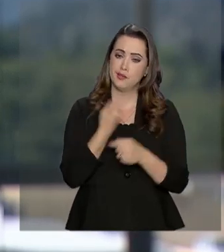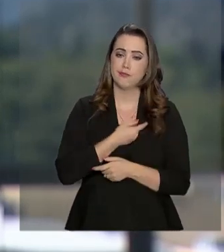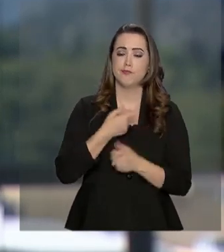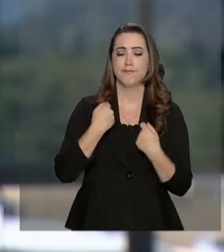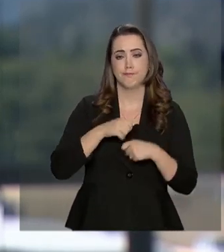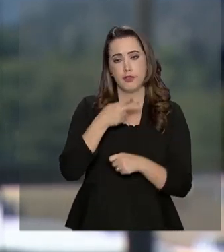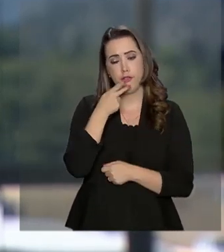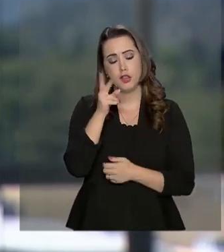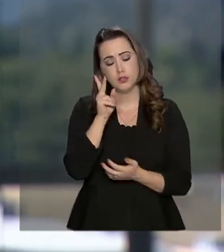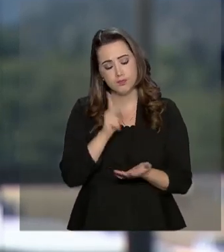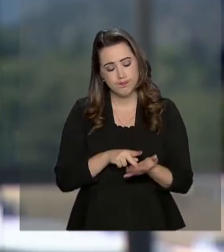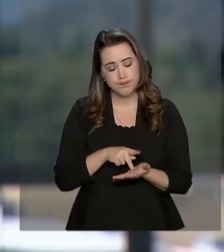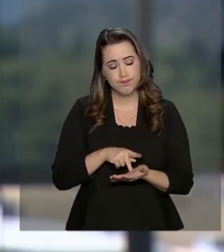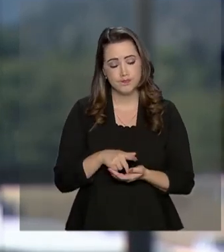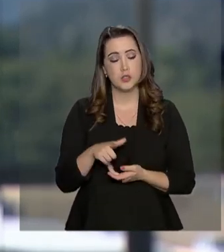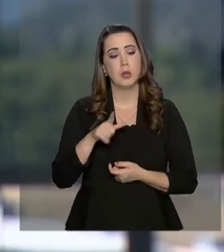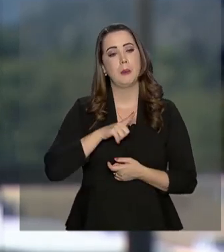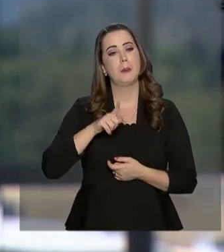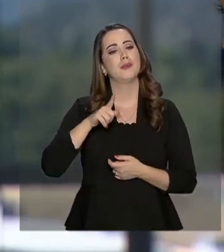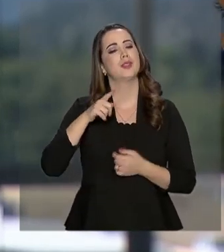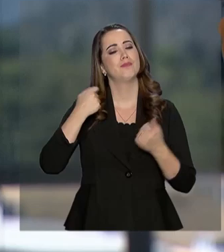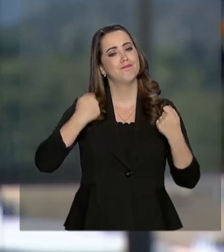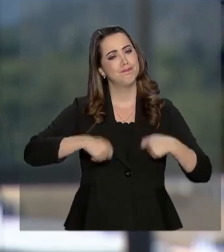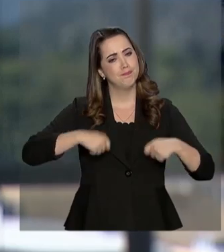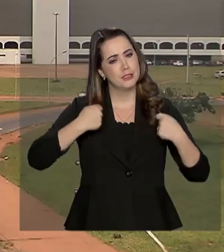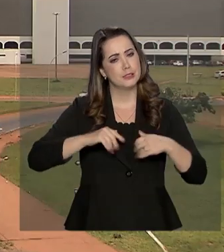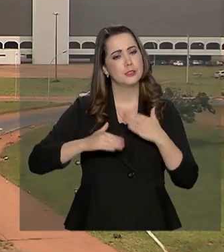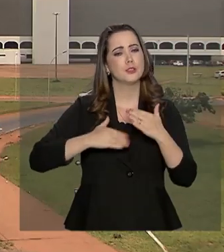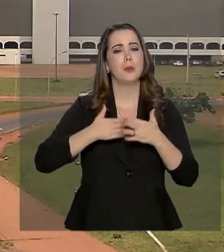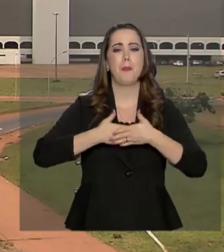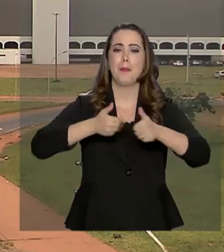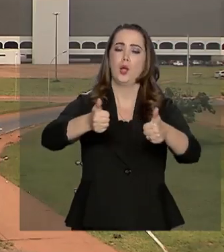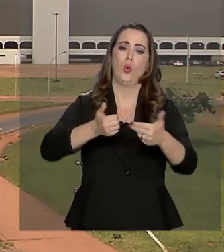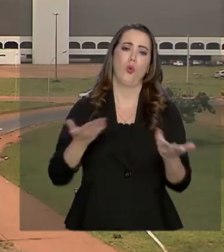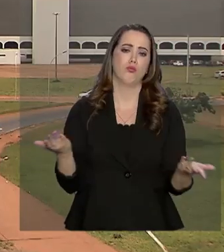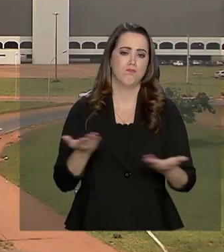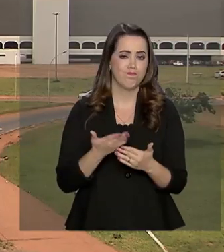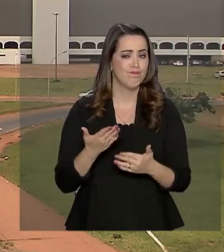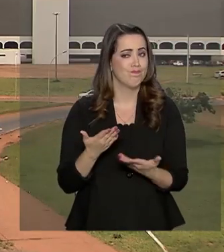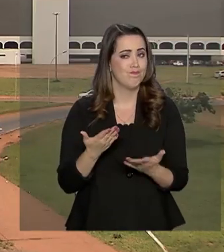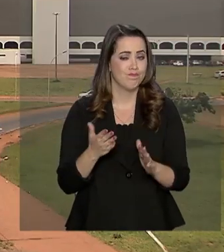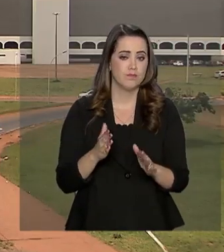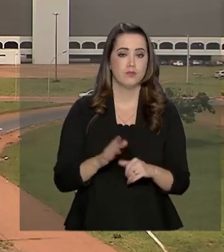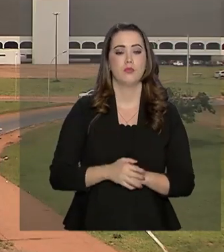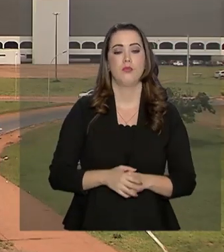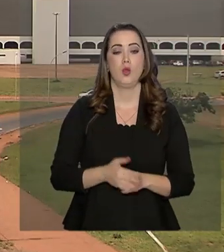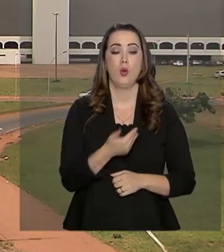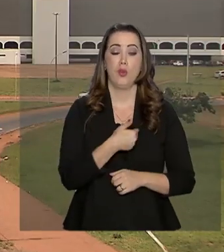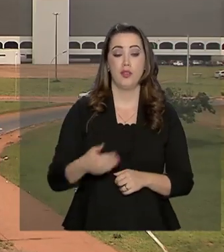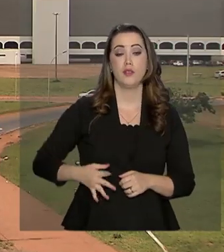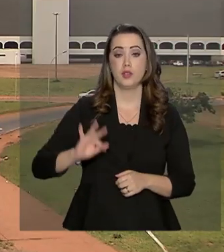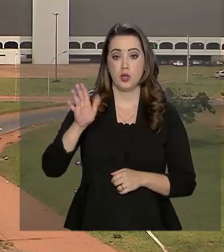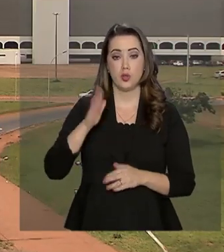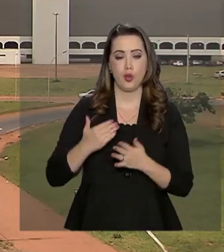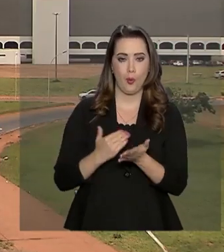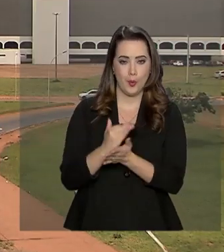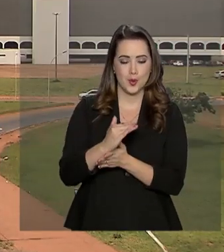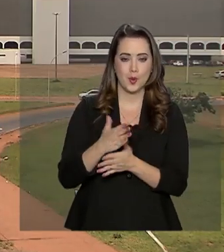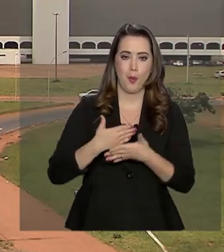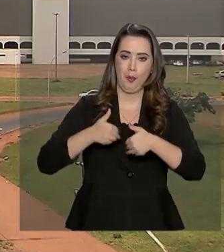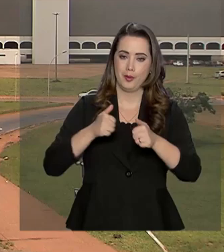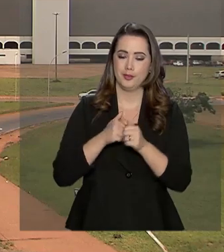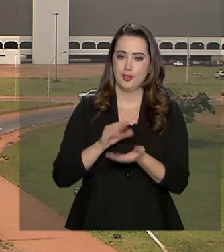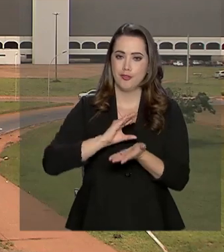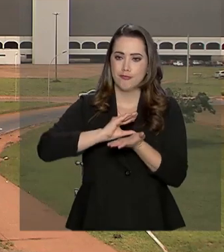que ser sincero e reconhecer que ainda há muito o que fazer. O governo federal já iniciou esse processo investindo